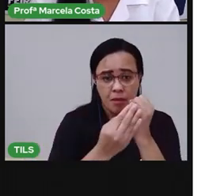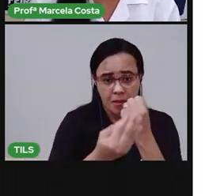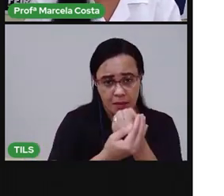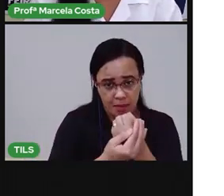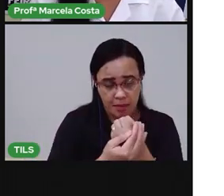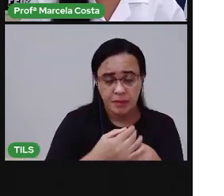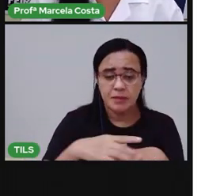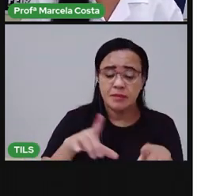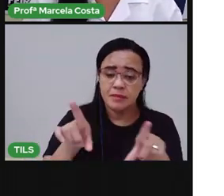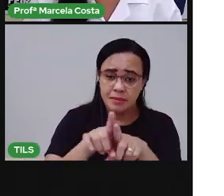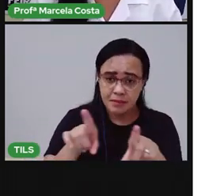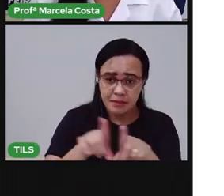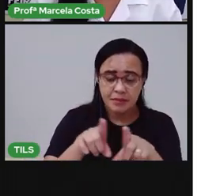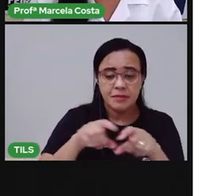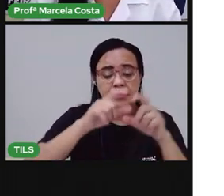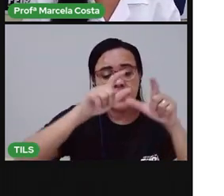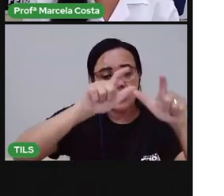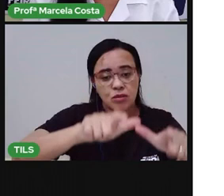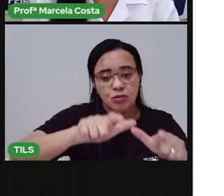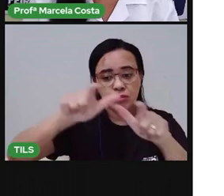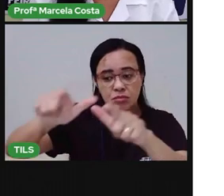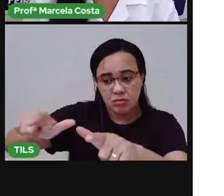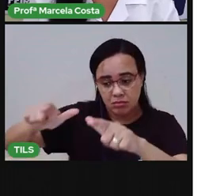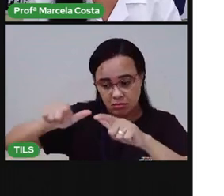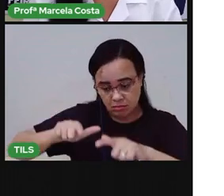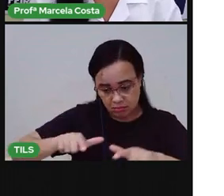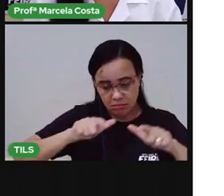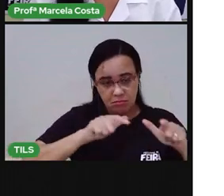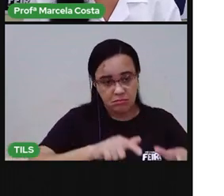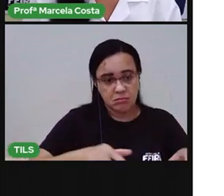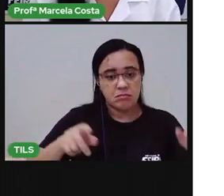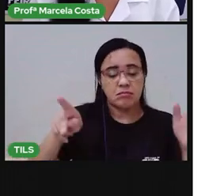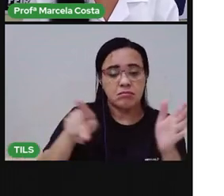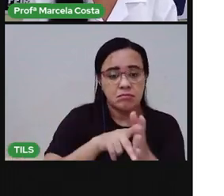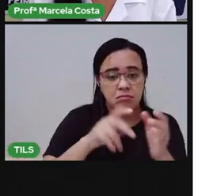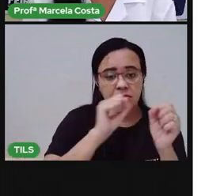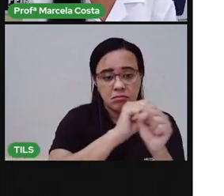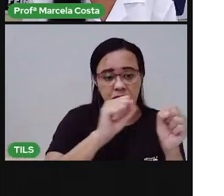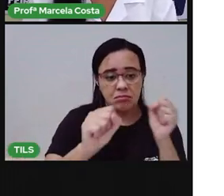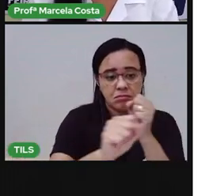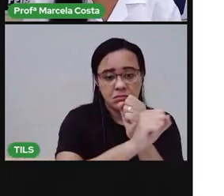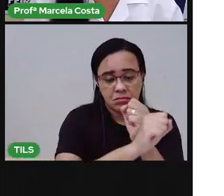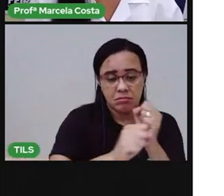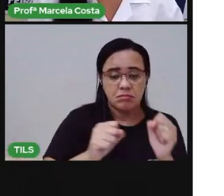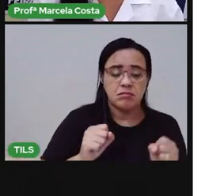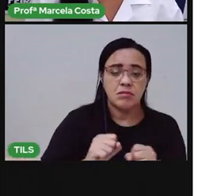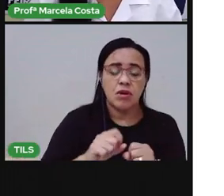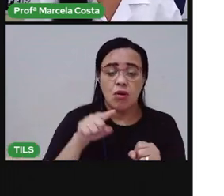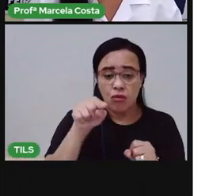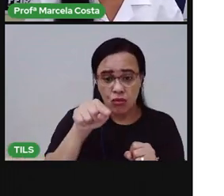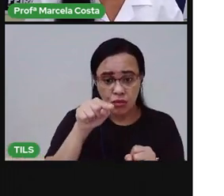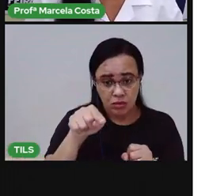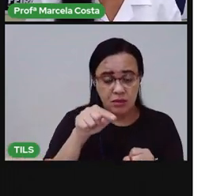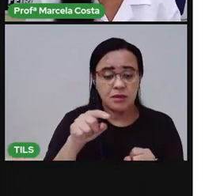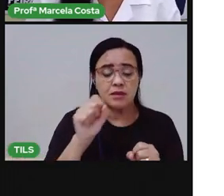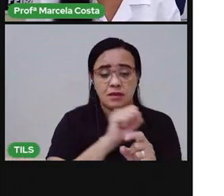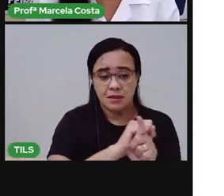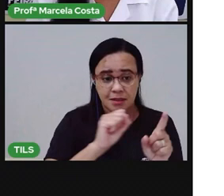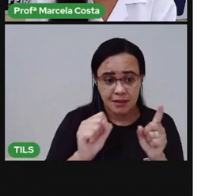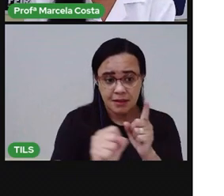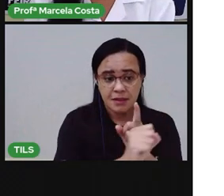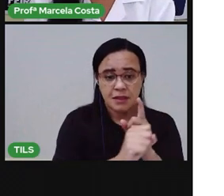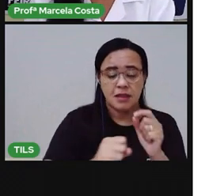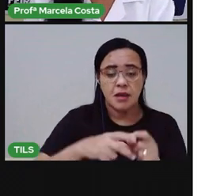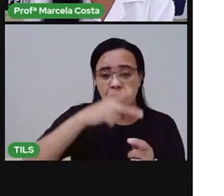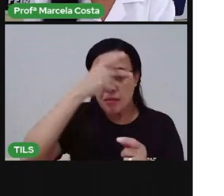ambientes, crianças, de convivência social, onde você vai estar com pessoas da sua família ou com